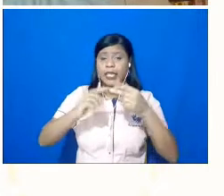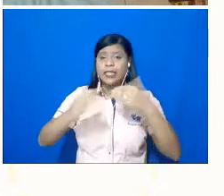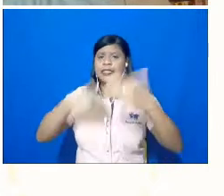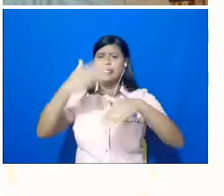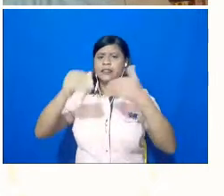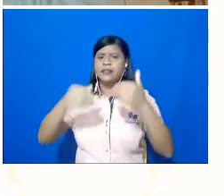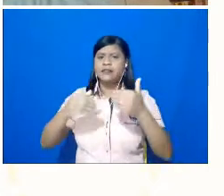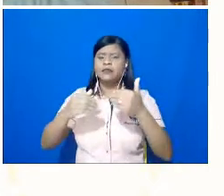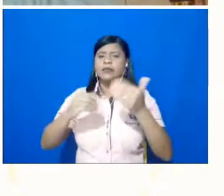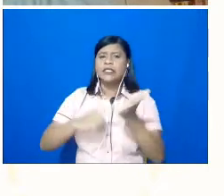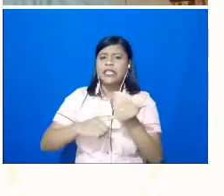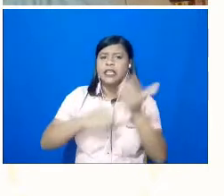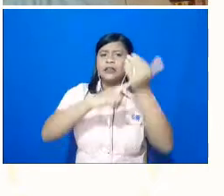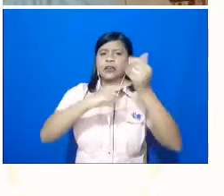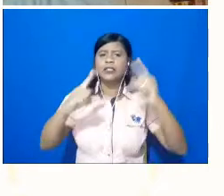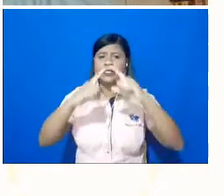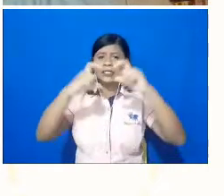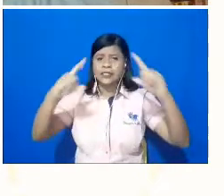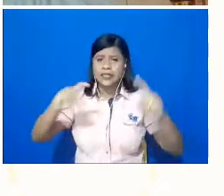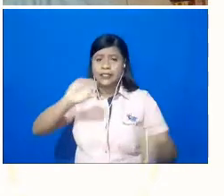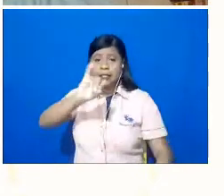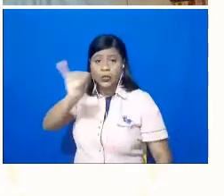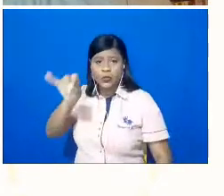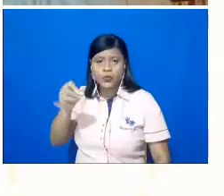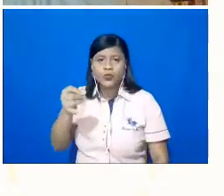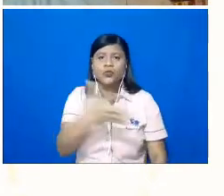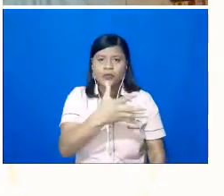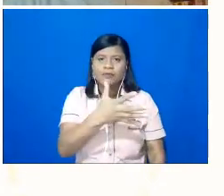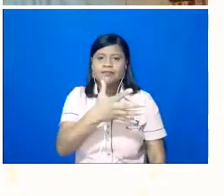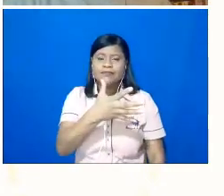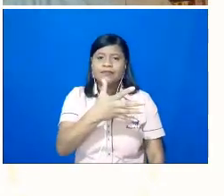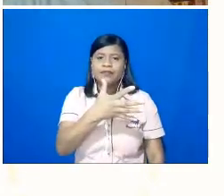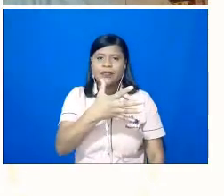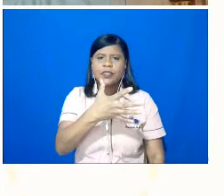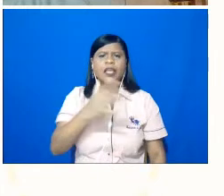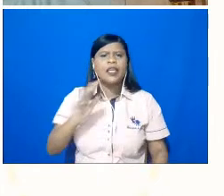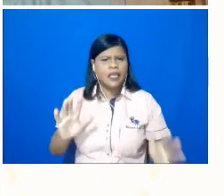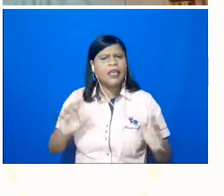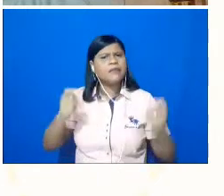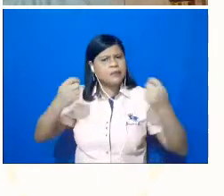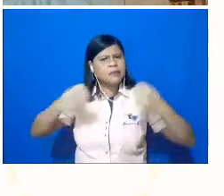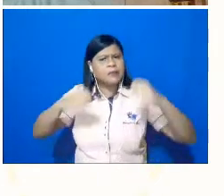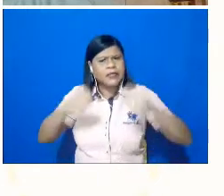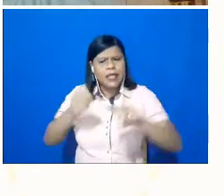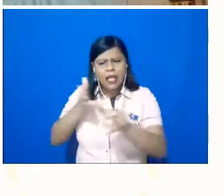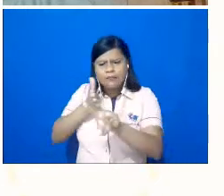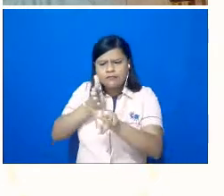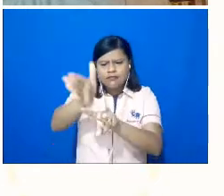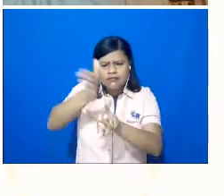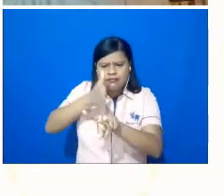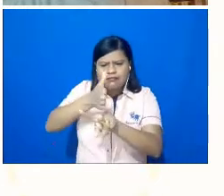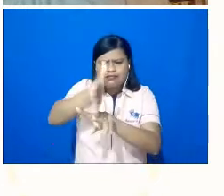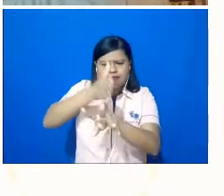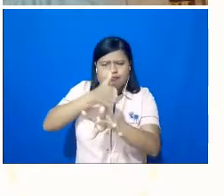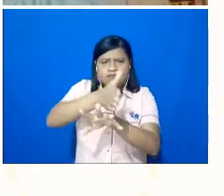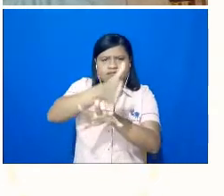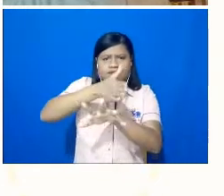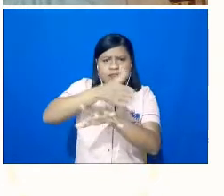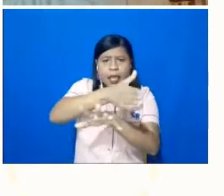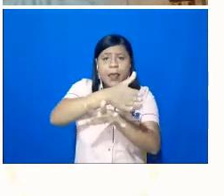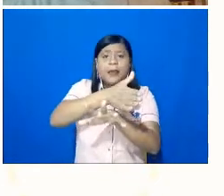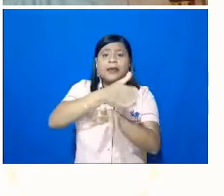inovação. A opção naquele momento era de reforçar as linhas de pesquisa do programa, que são essas duas,